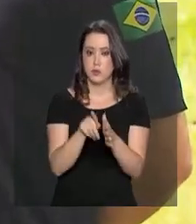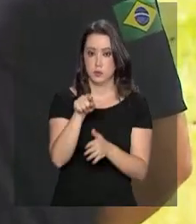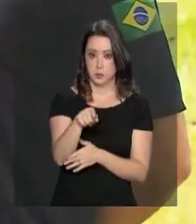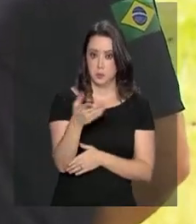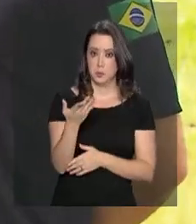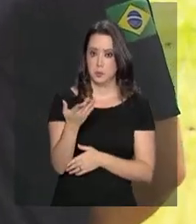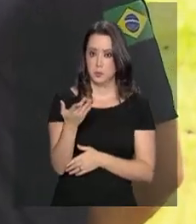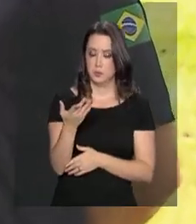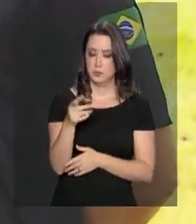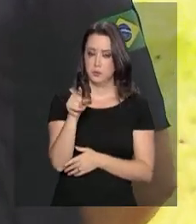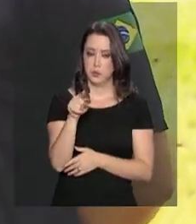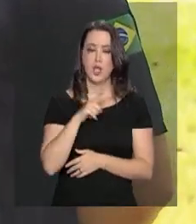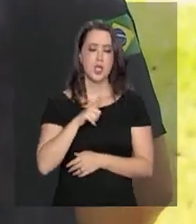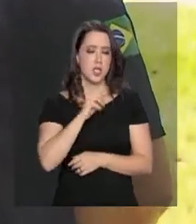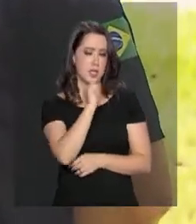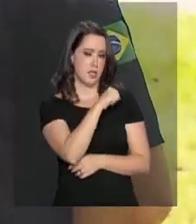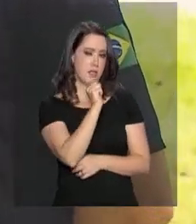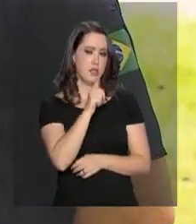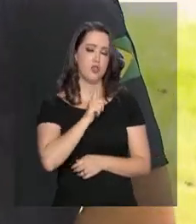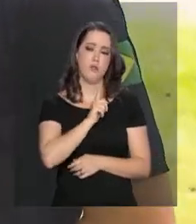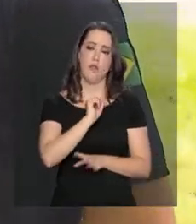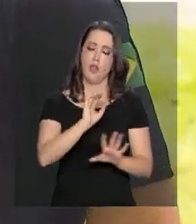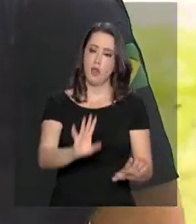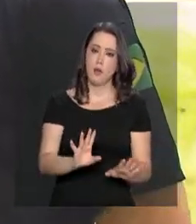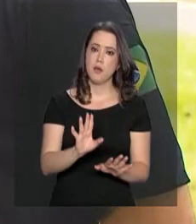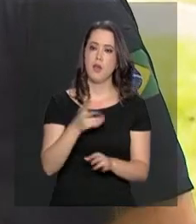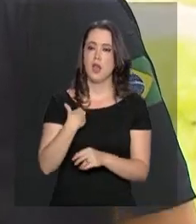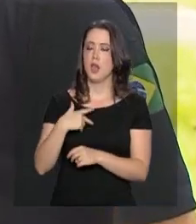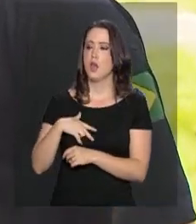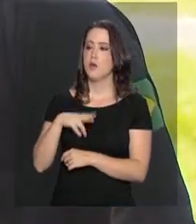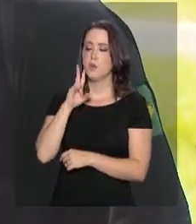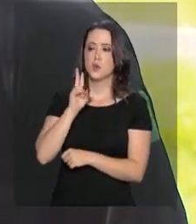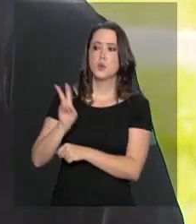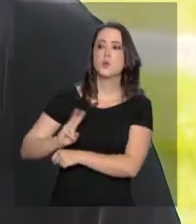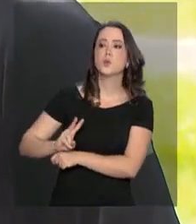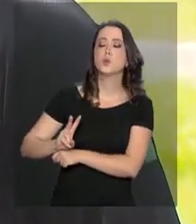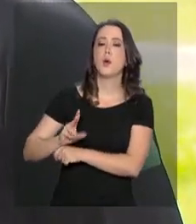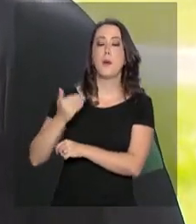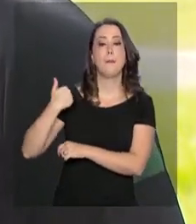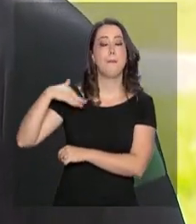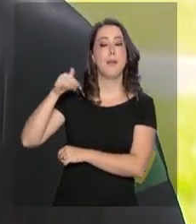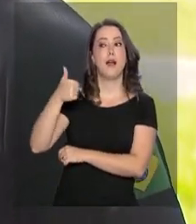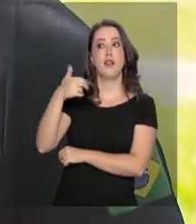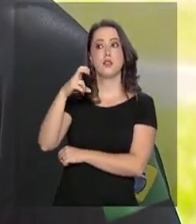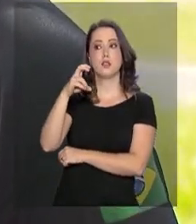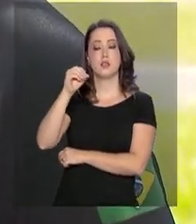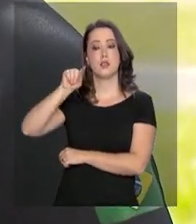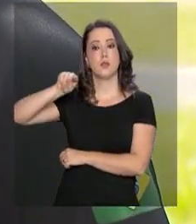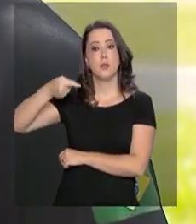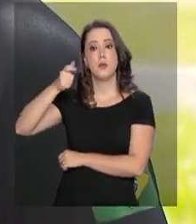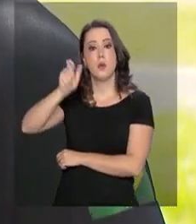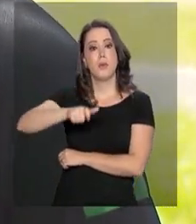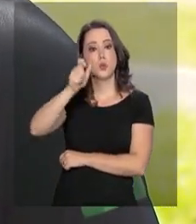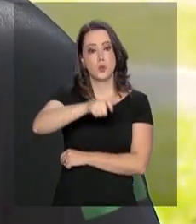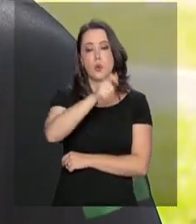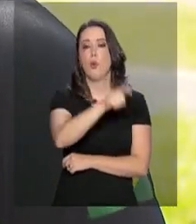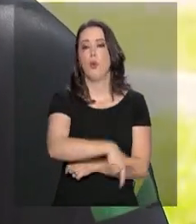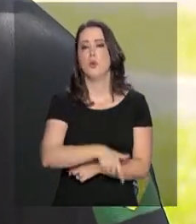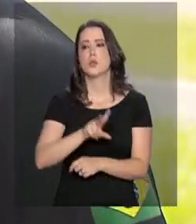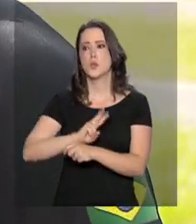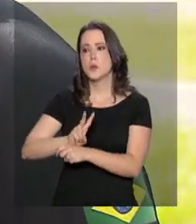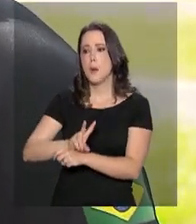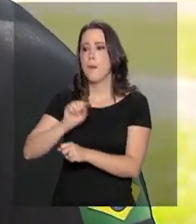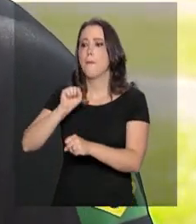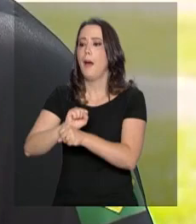de fiscalização. Então, nós tivemos abordagens, quase mais de 150 mil pessoas abordadas durante esse período.